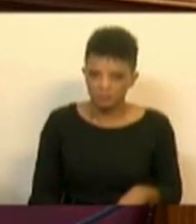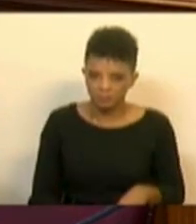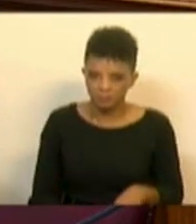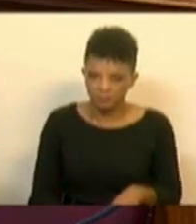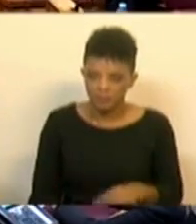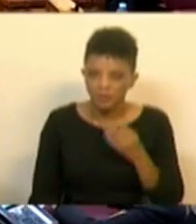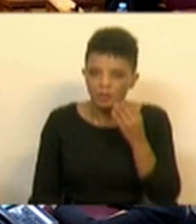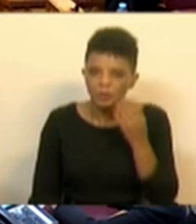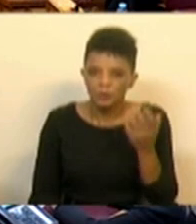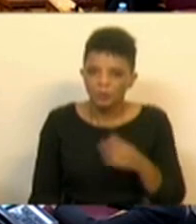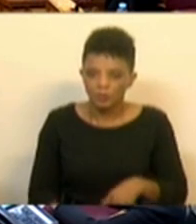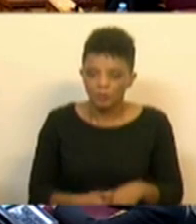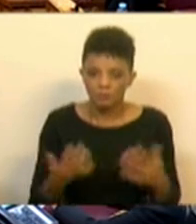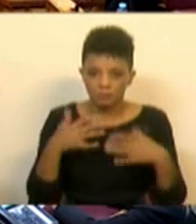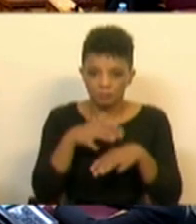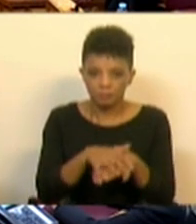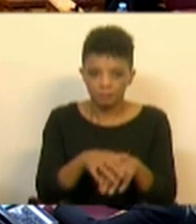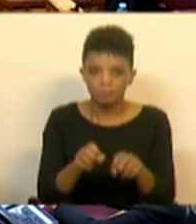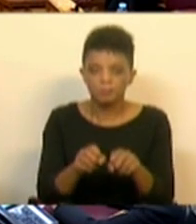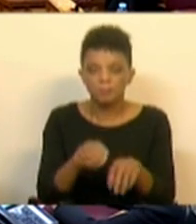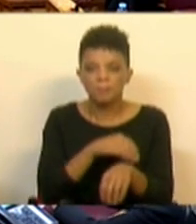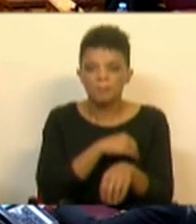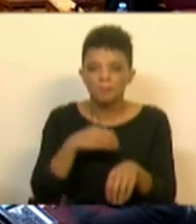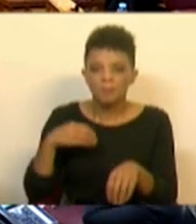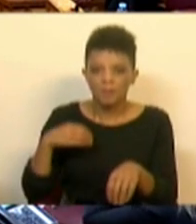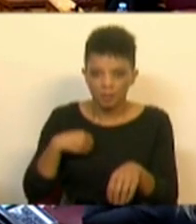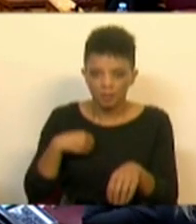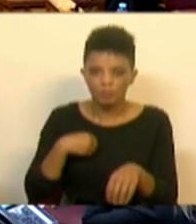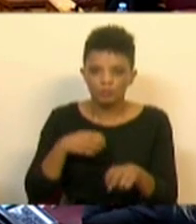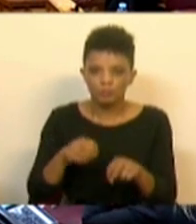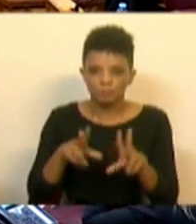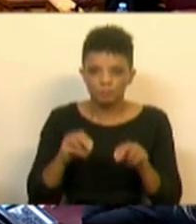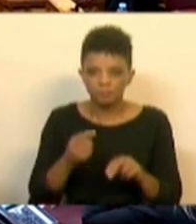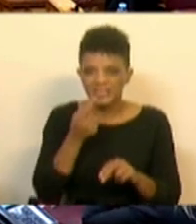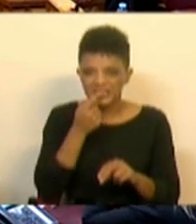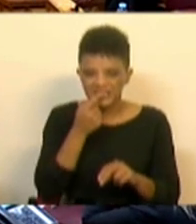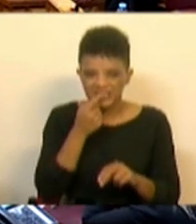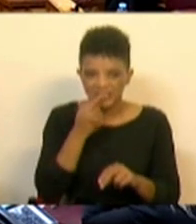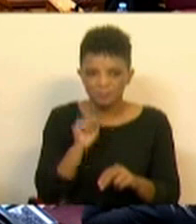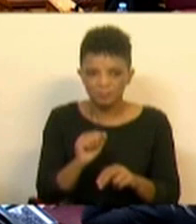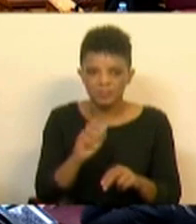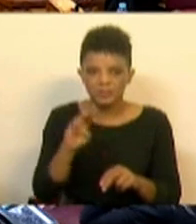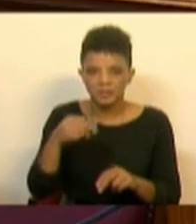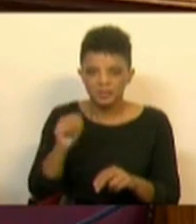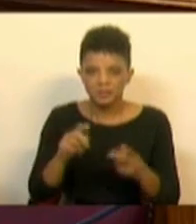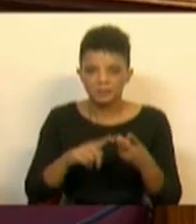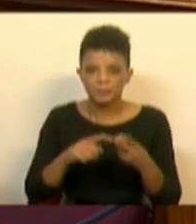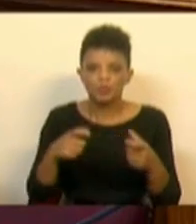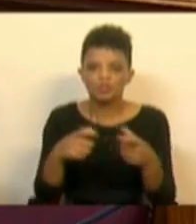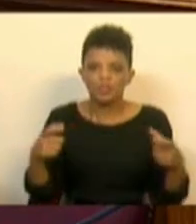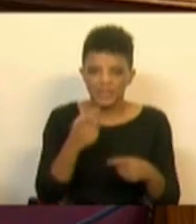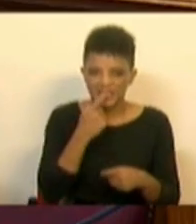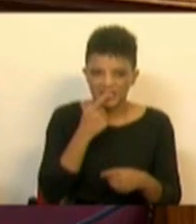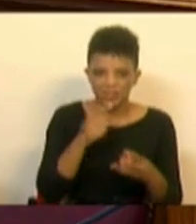a integração dos higienistas orais em 2000 no SNS, com os cheques dentistas,